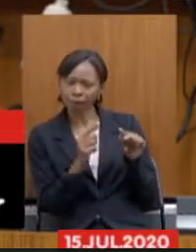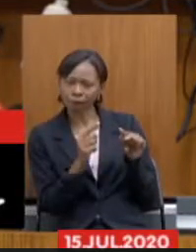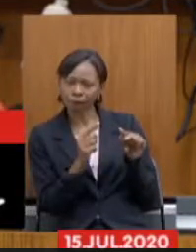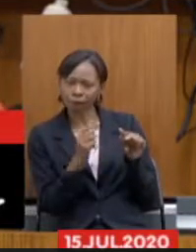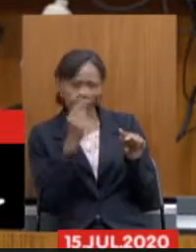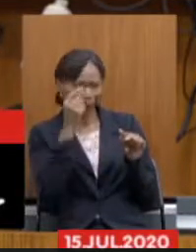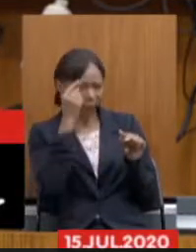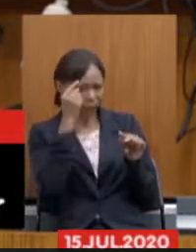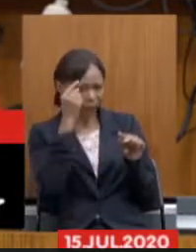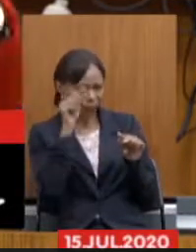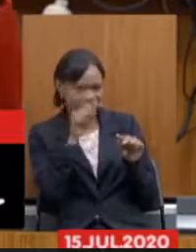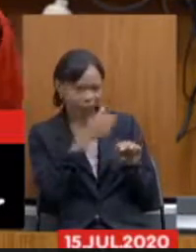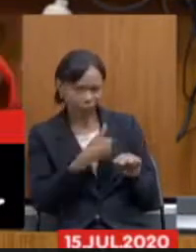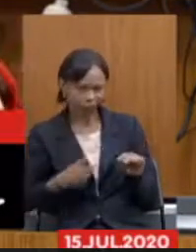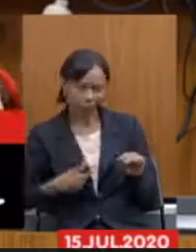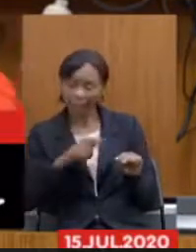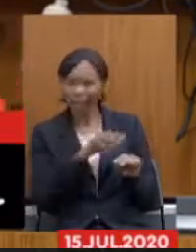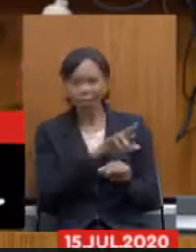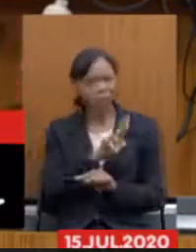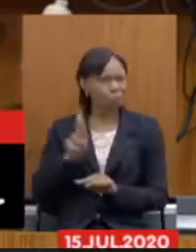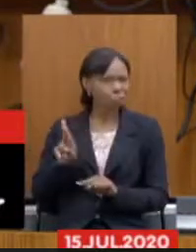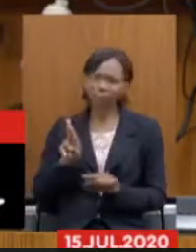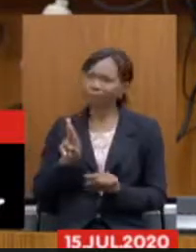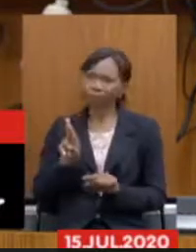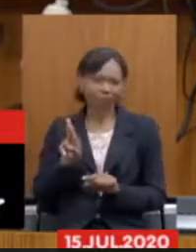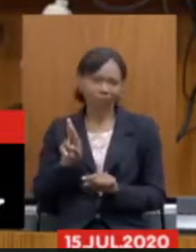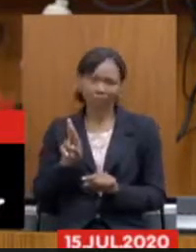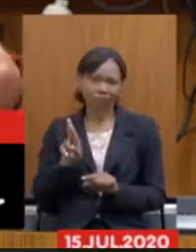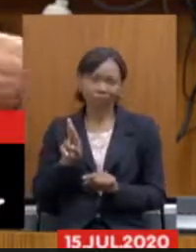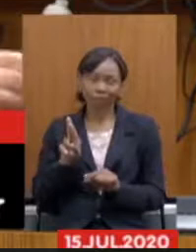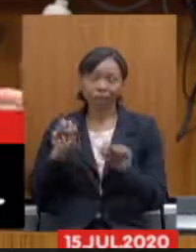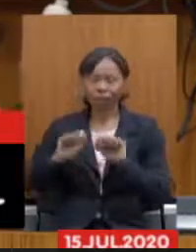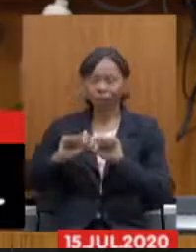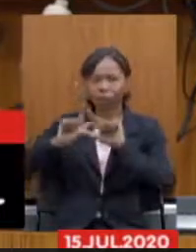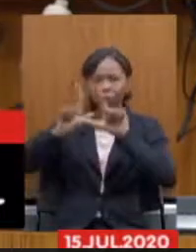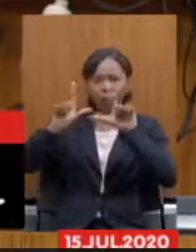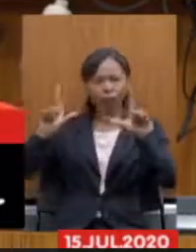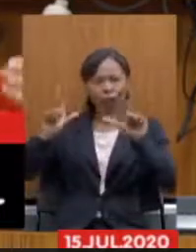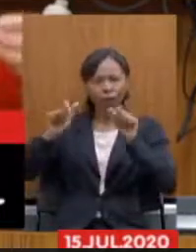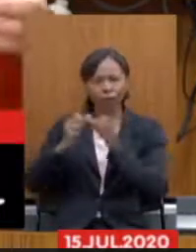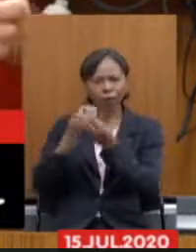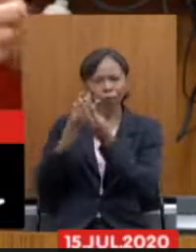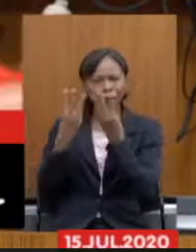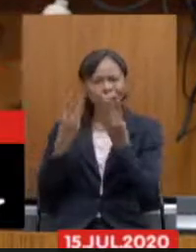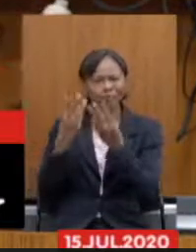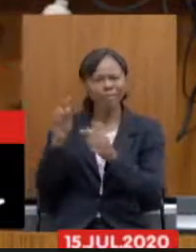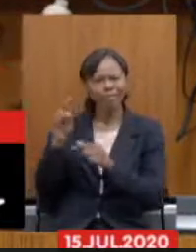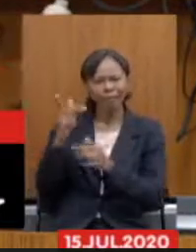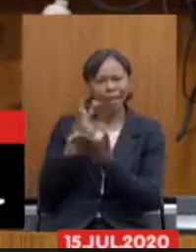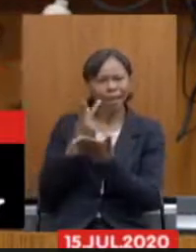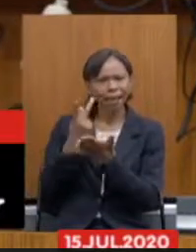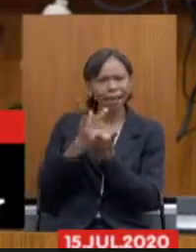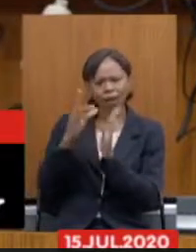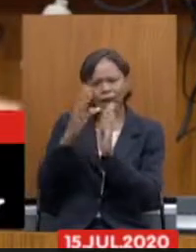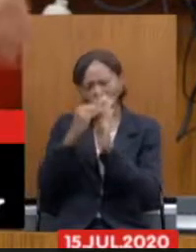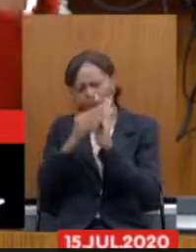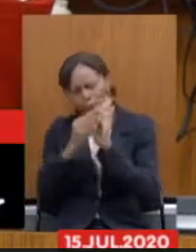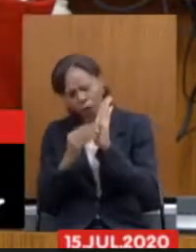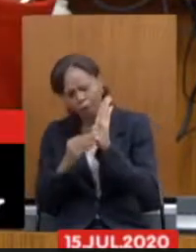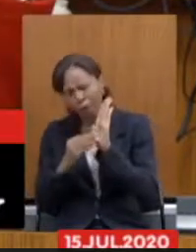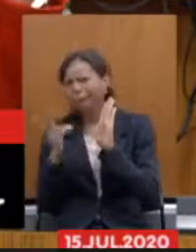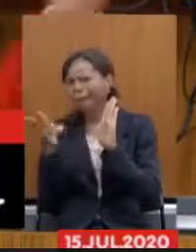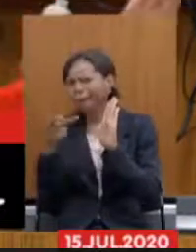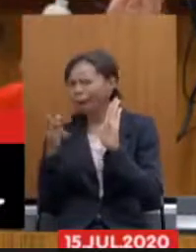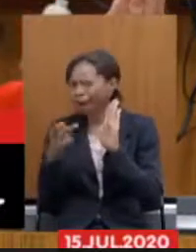responde o powerpoint apresentado pelo governo tinha erros de conteúdo se você